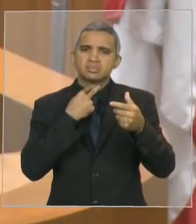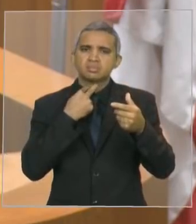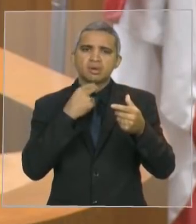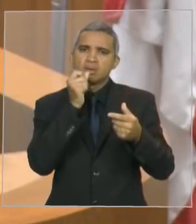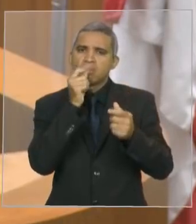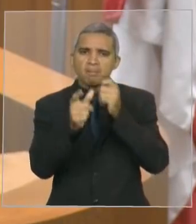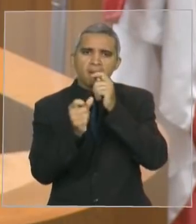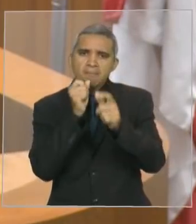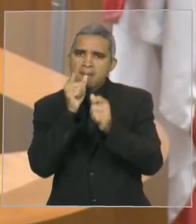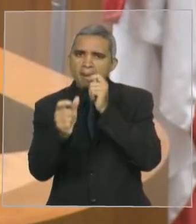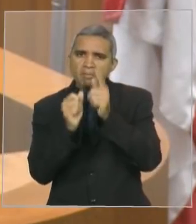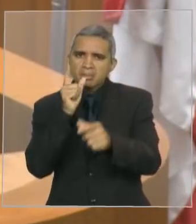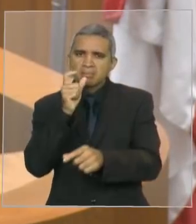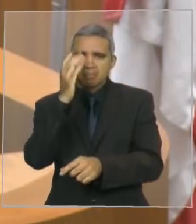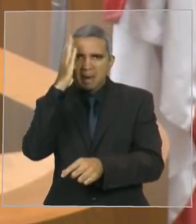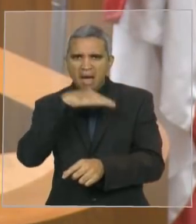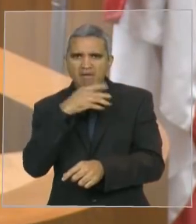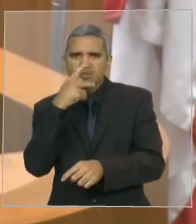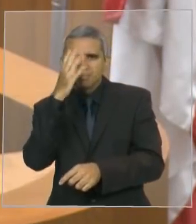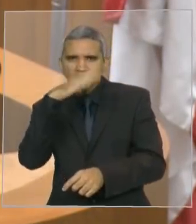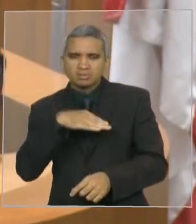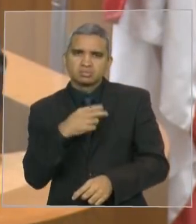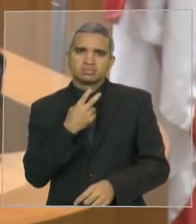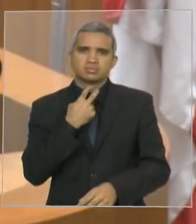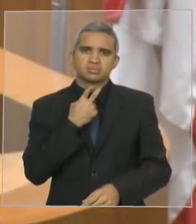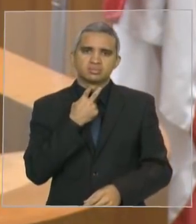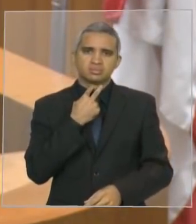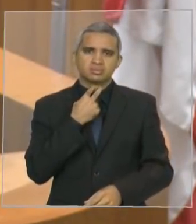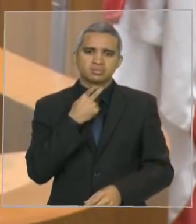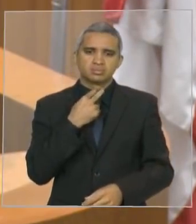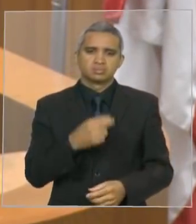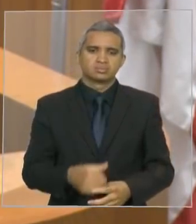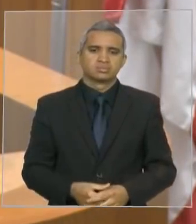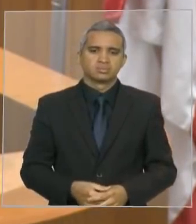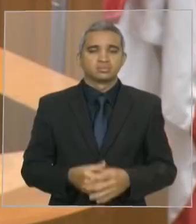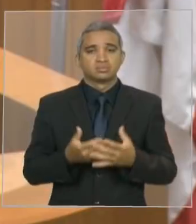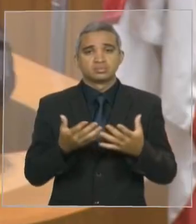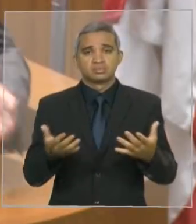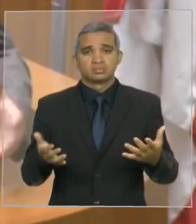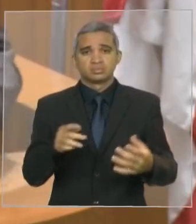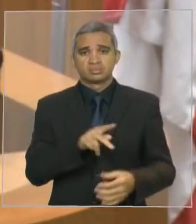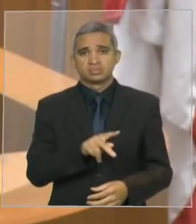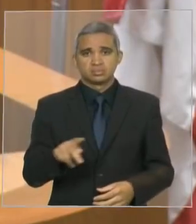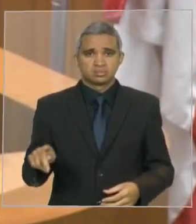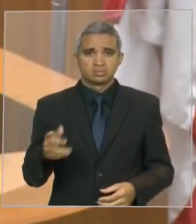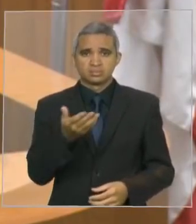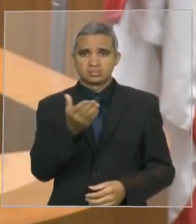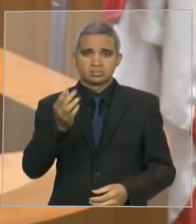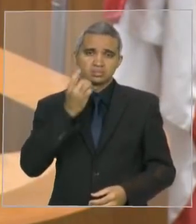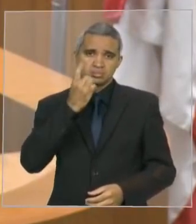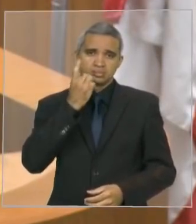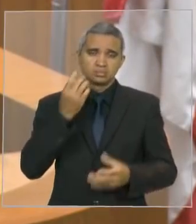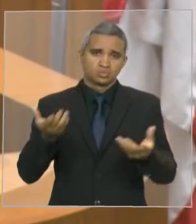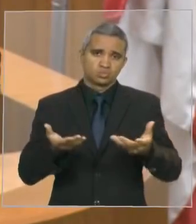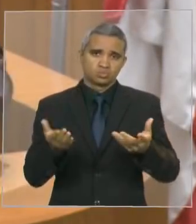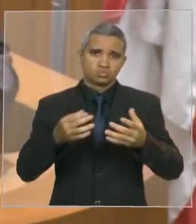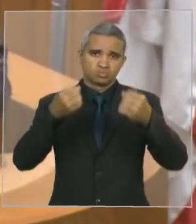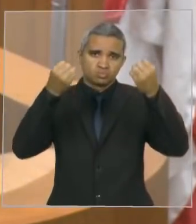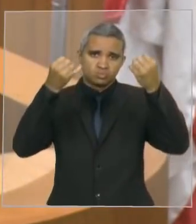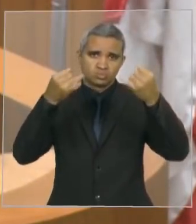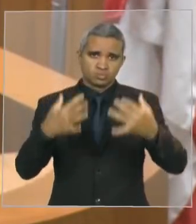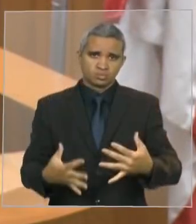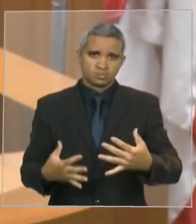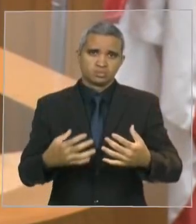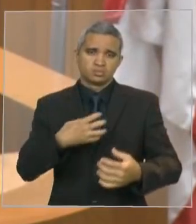verbais. É isso, senhor presidente, é isso, colegas deputados, que eu queria relatar nesse dia. Me vi